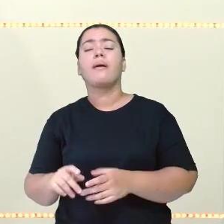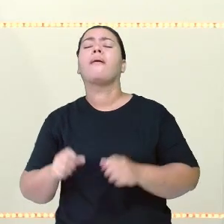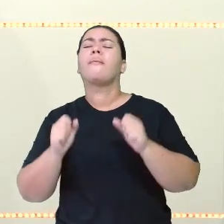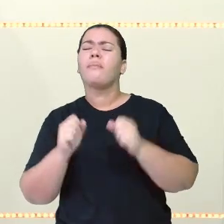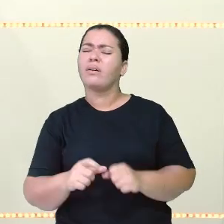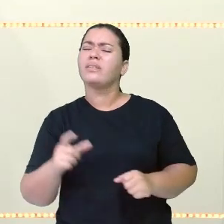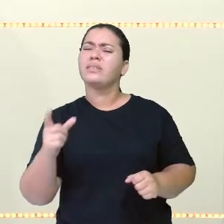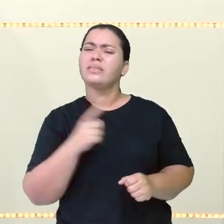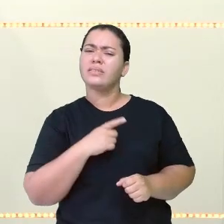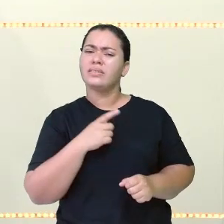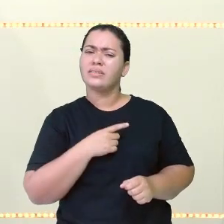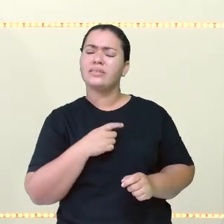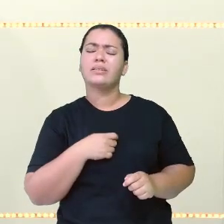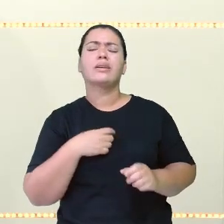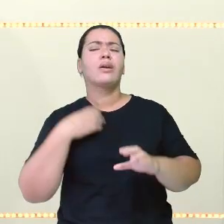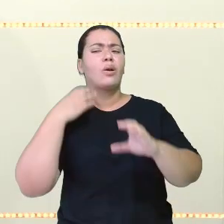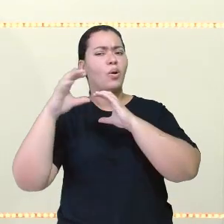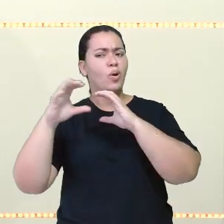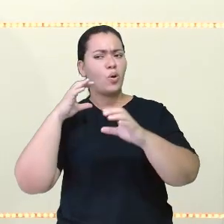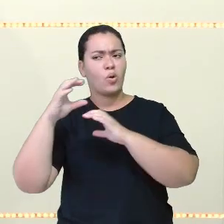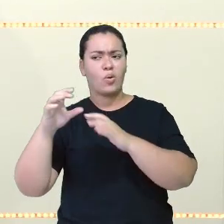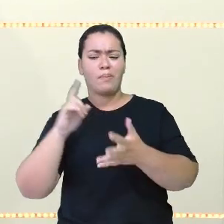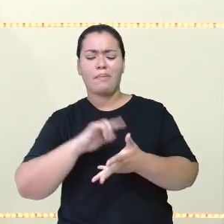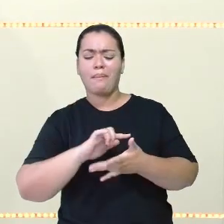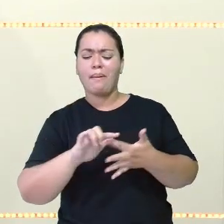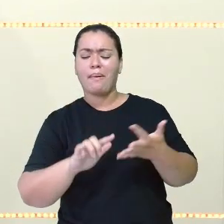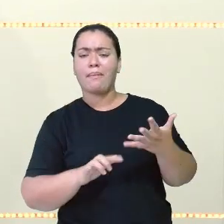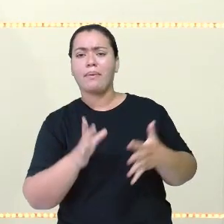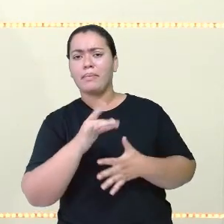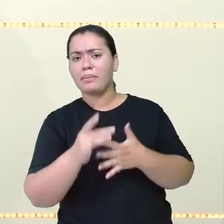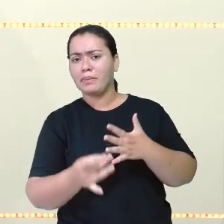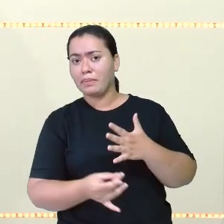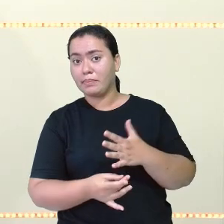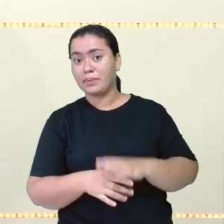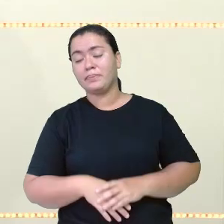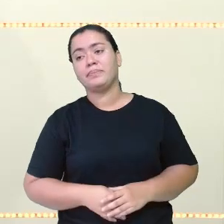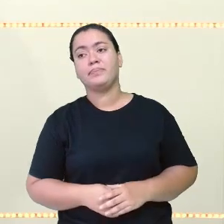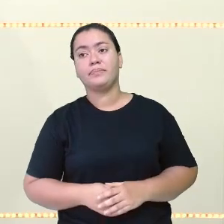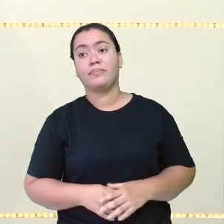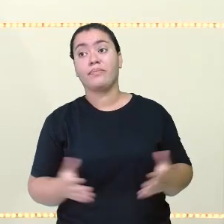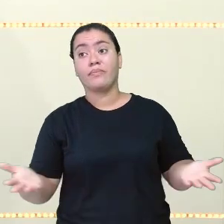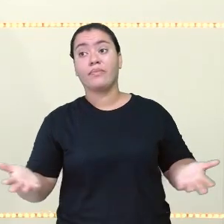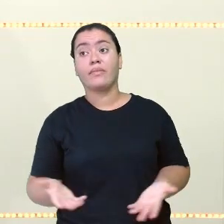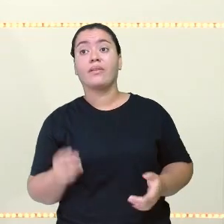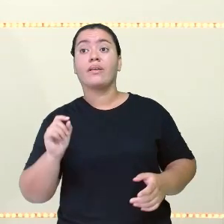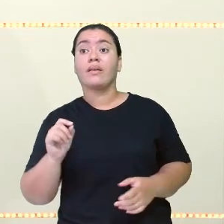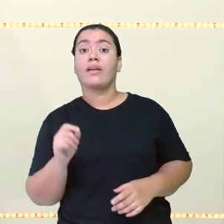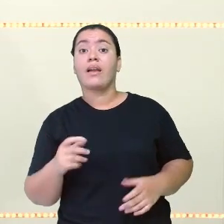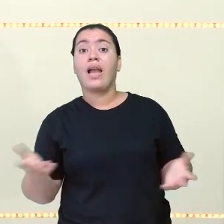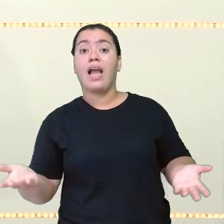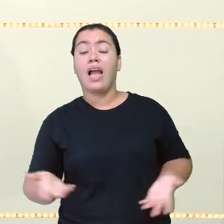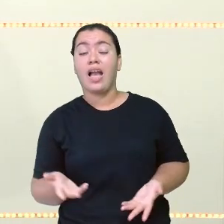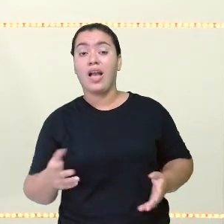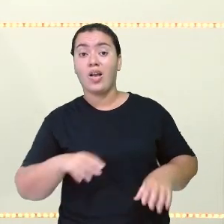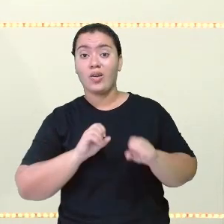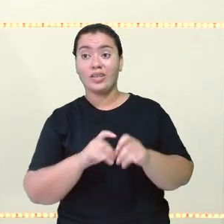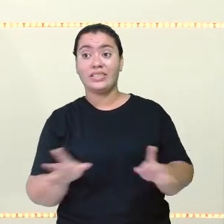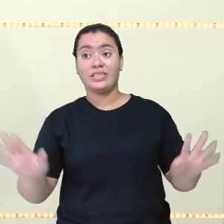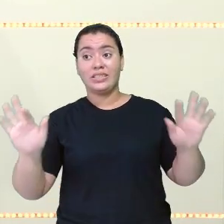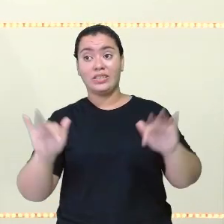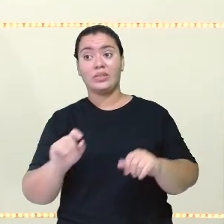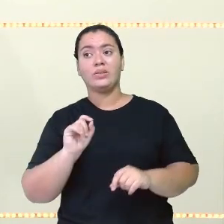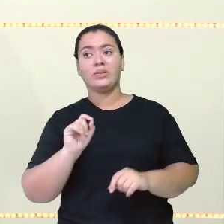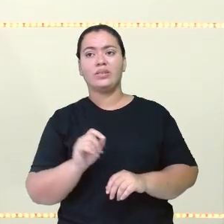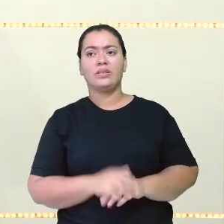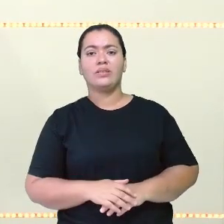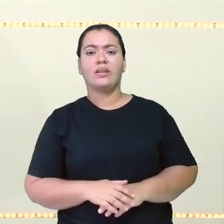utilizando todos esses meios aí. Então, diante disso, vou deixar aqui, a nossa aula está terminando e eu vou